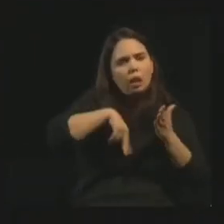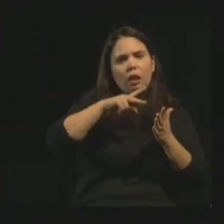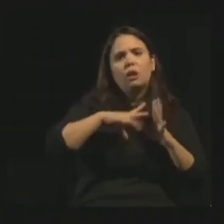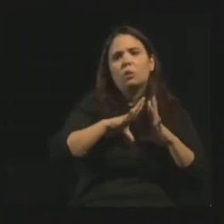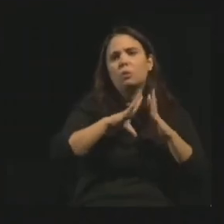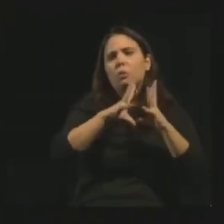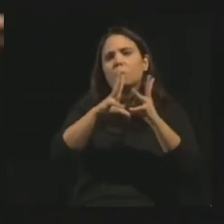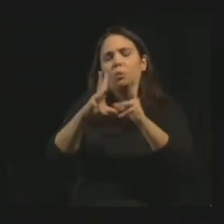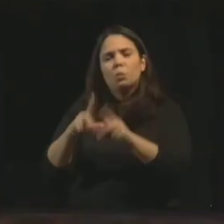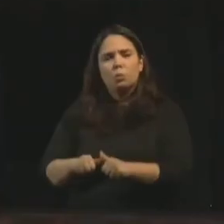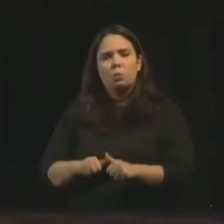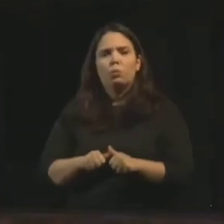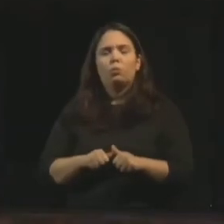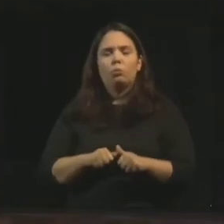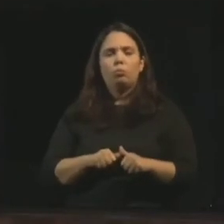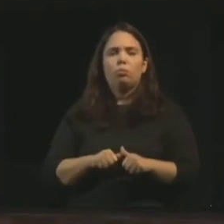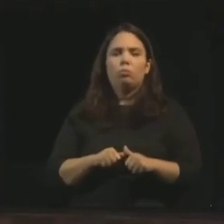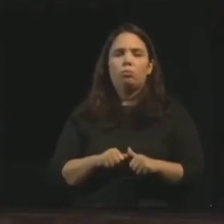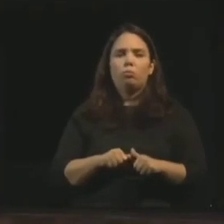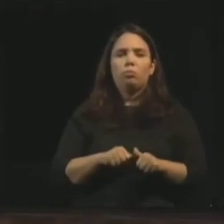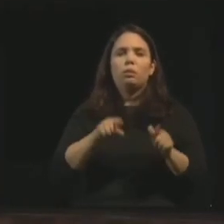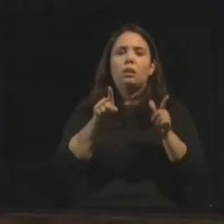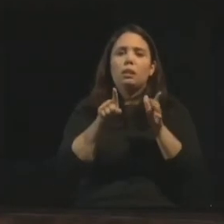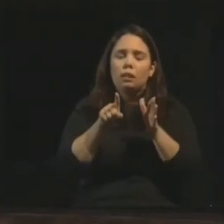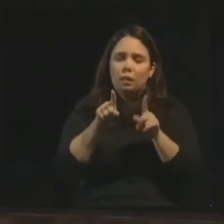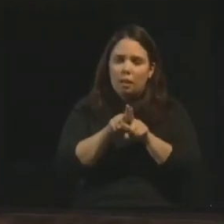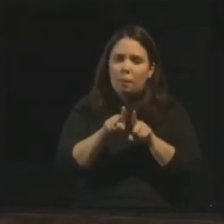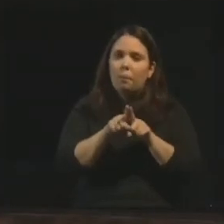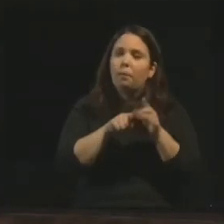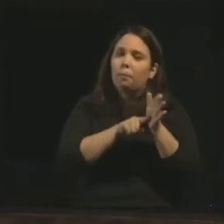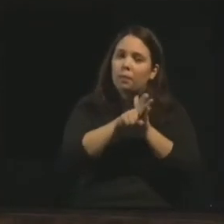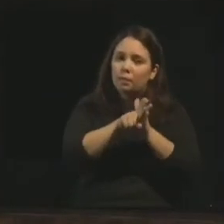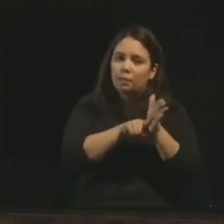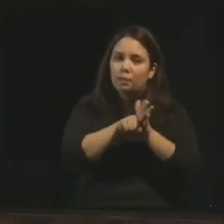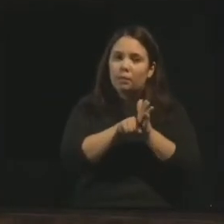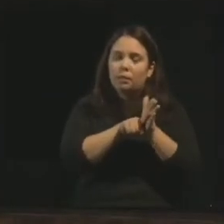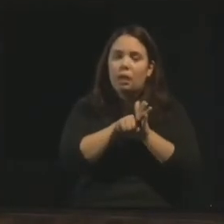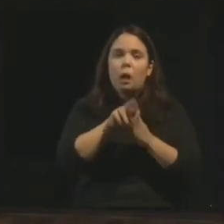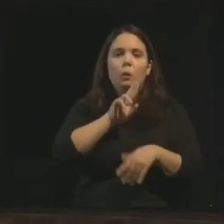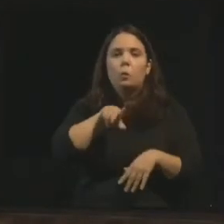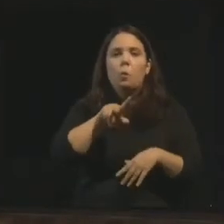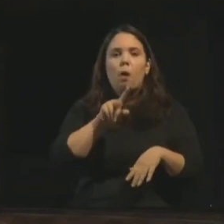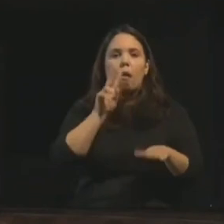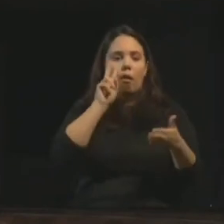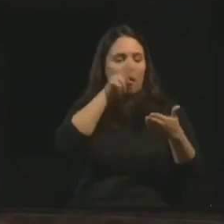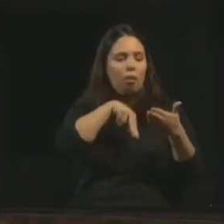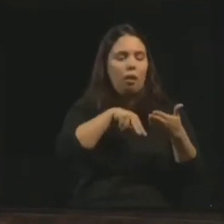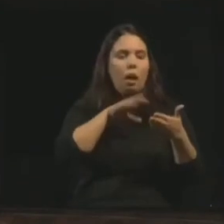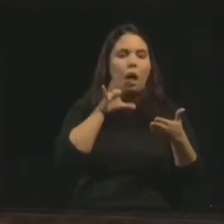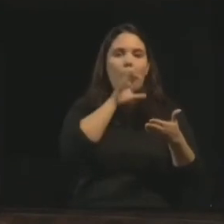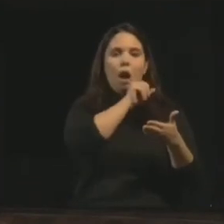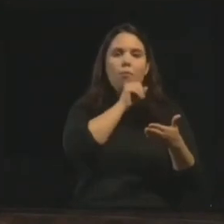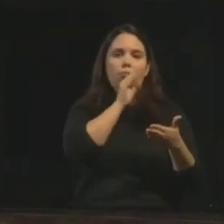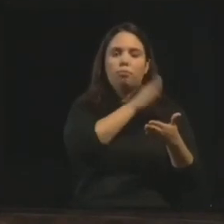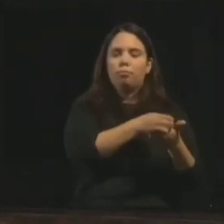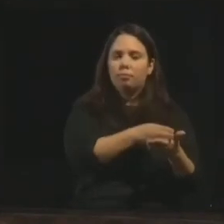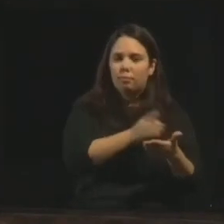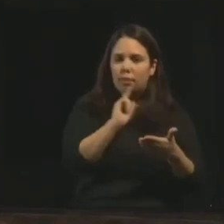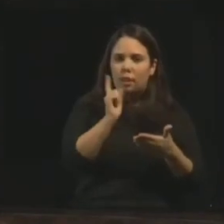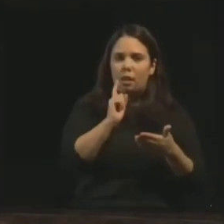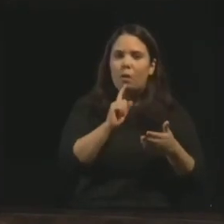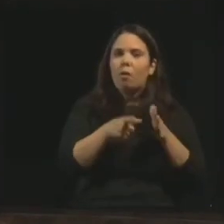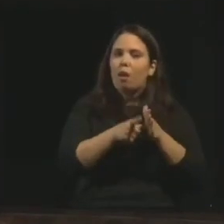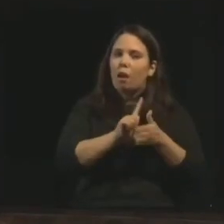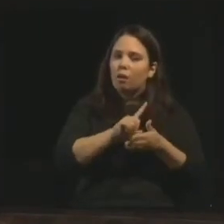for bom. E pesquisar, sim, mas sem incorporar imediatamente a doutrina e sem fazer as devidas